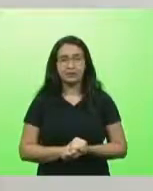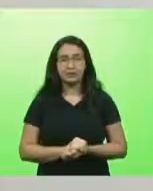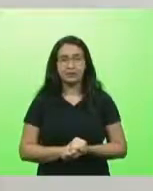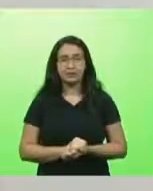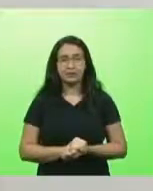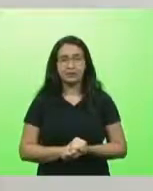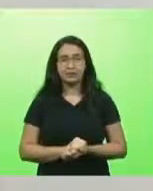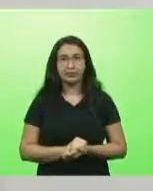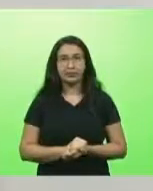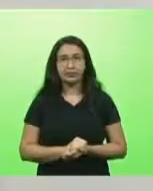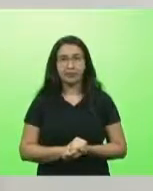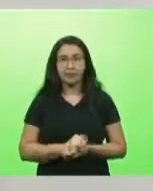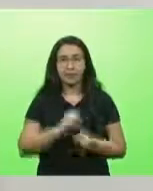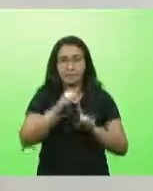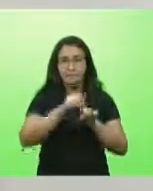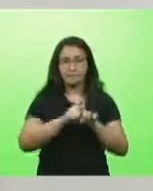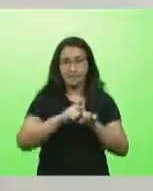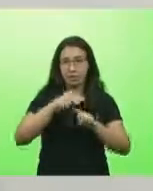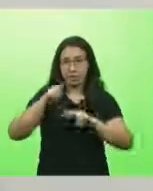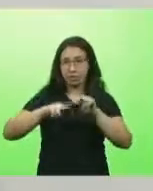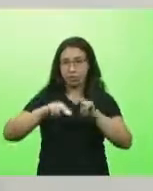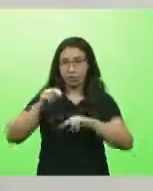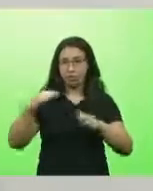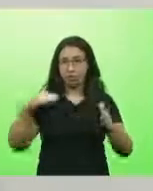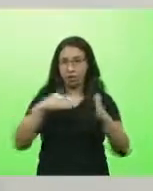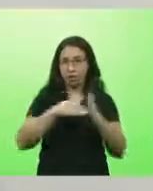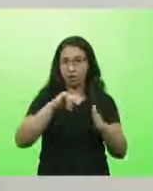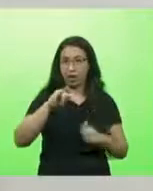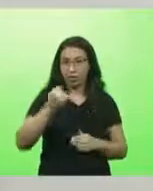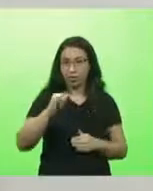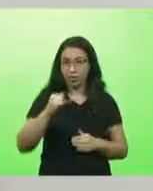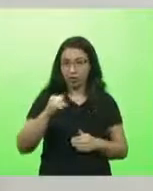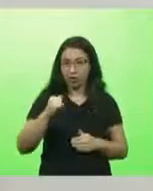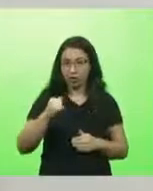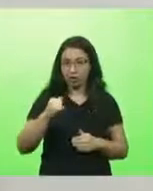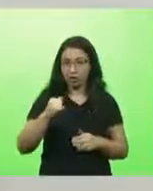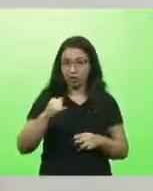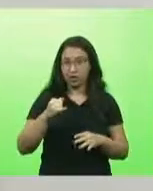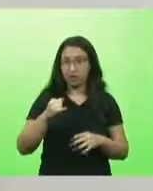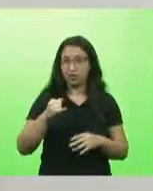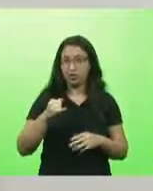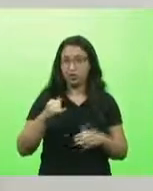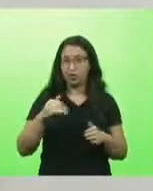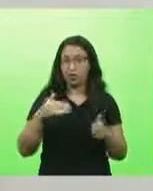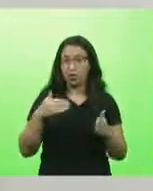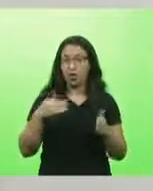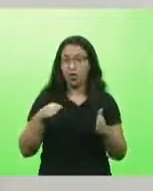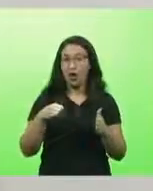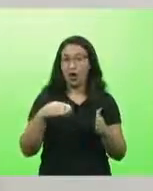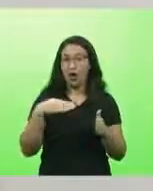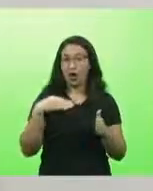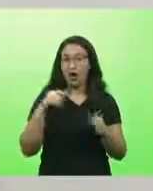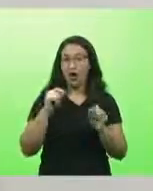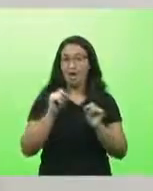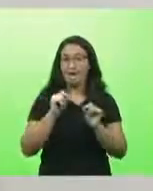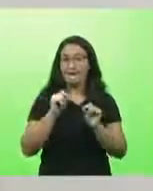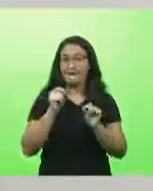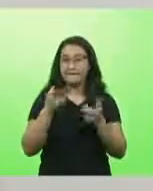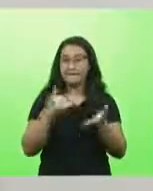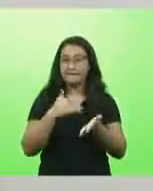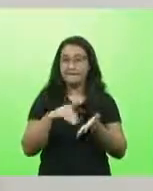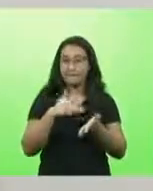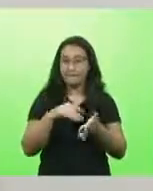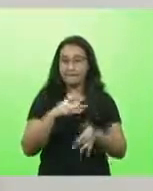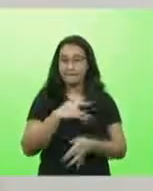Entre julho e janeiro desse ano. Entre julho do ano passado e janeiro desse ano. O que que a Secretaria de